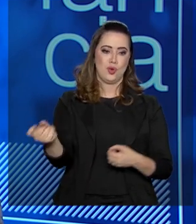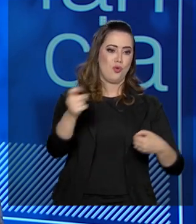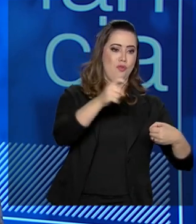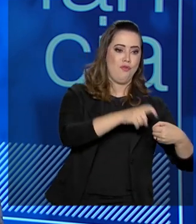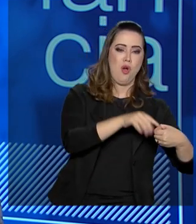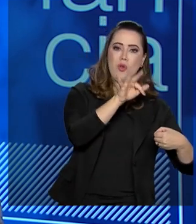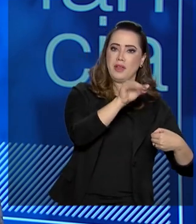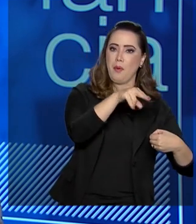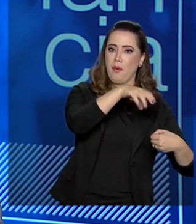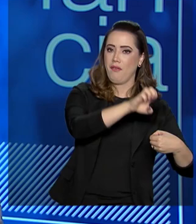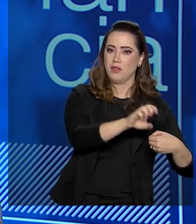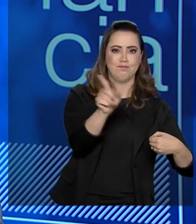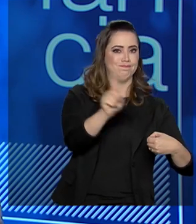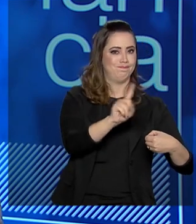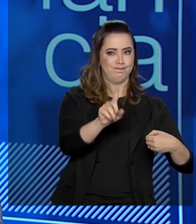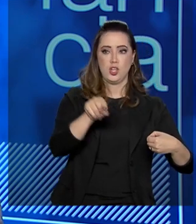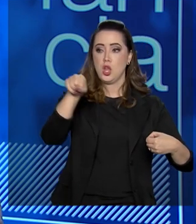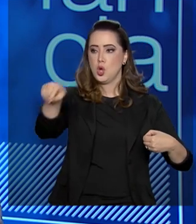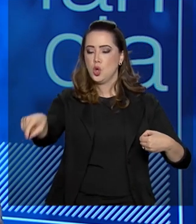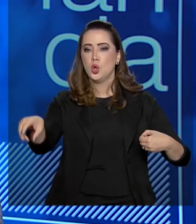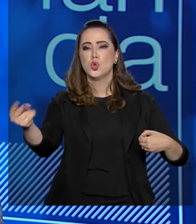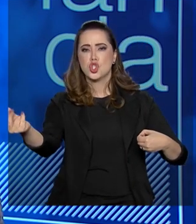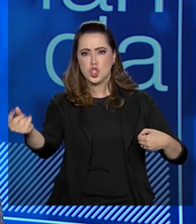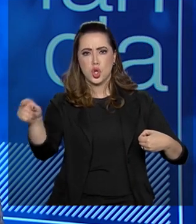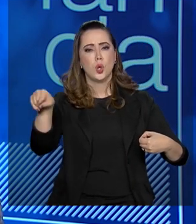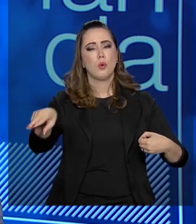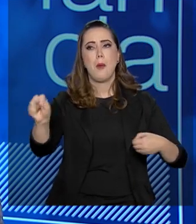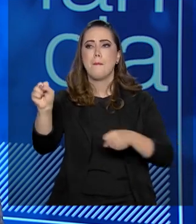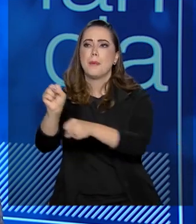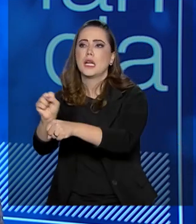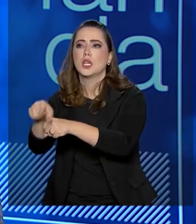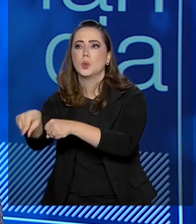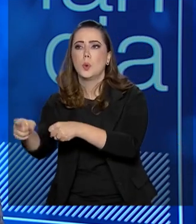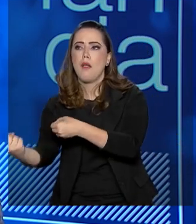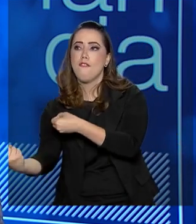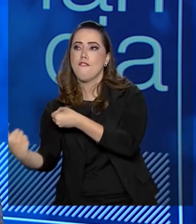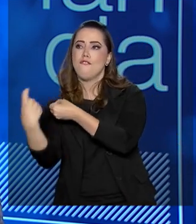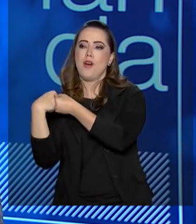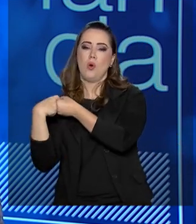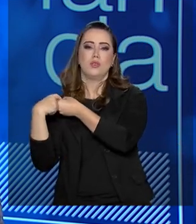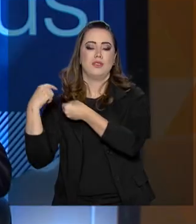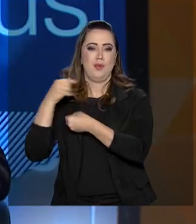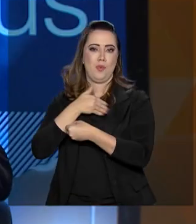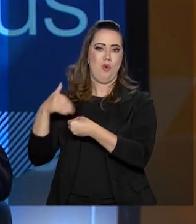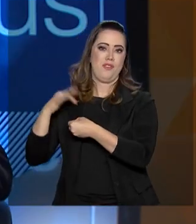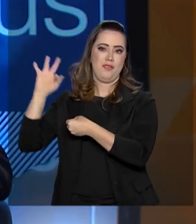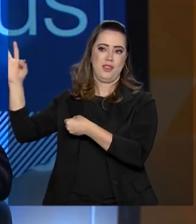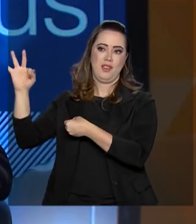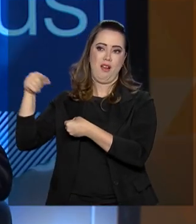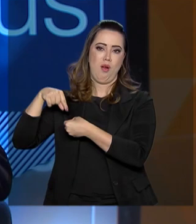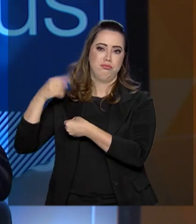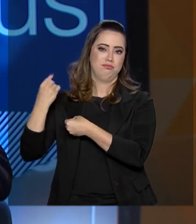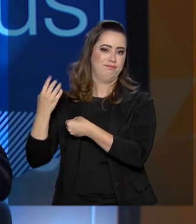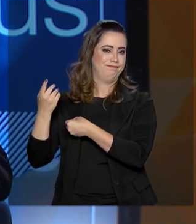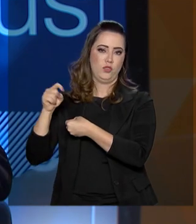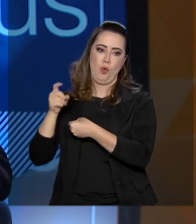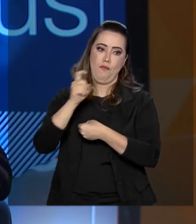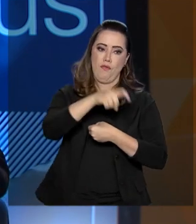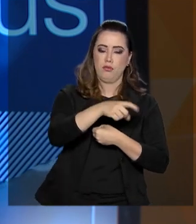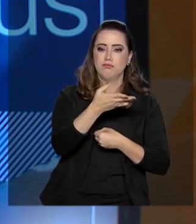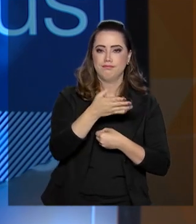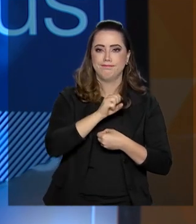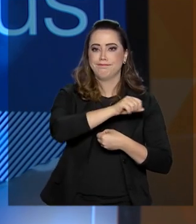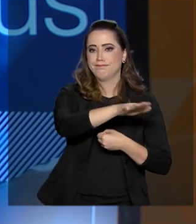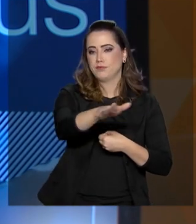FNDE, ele volta para o Tesouro e a educação ficará desassistida. Outra parte dos recursos vem do FUNDEB,